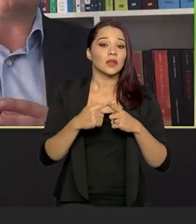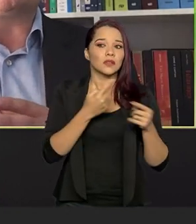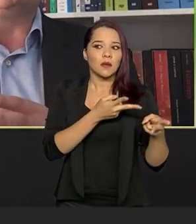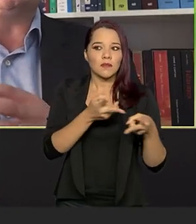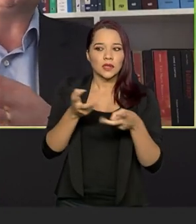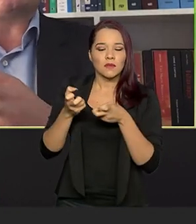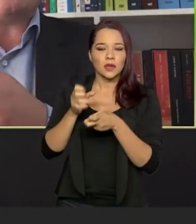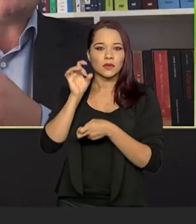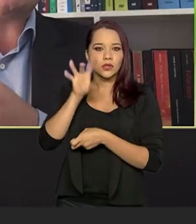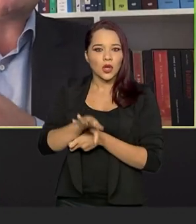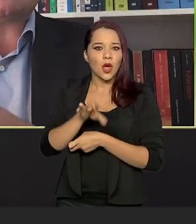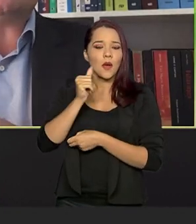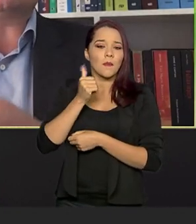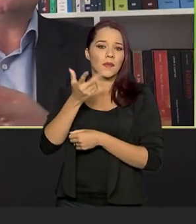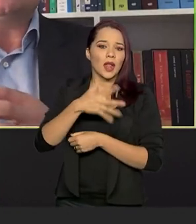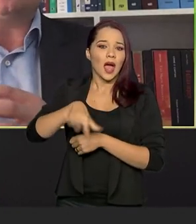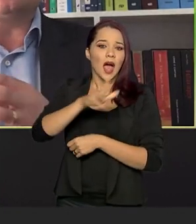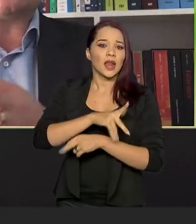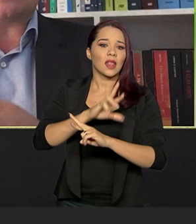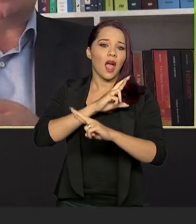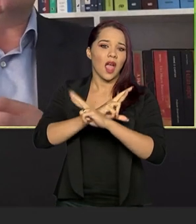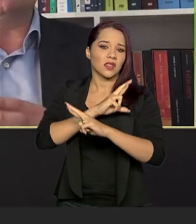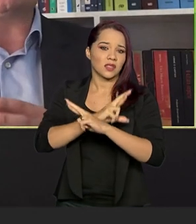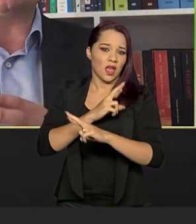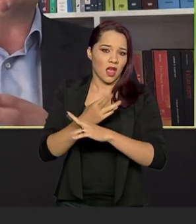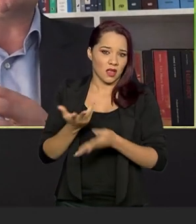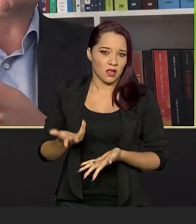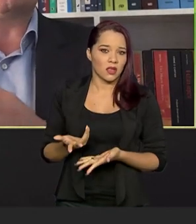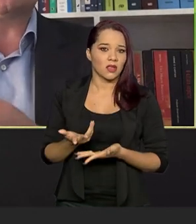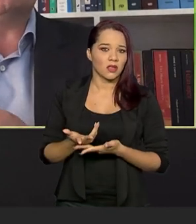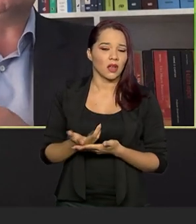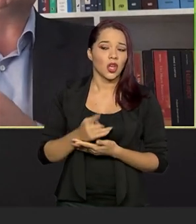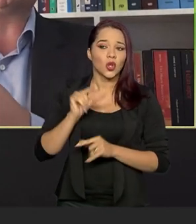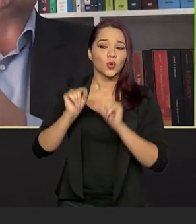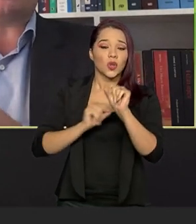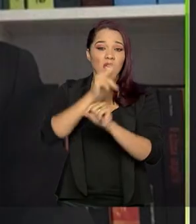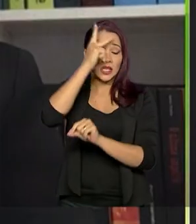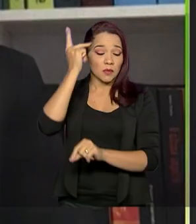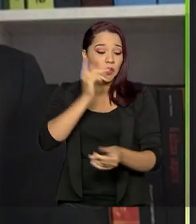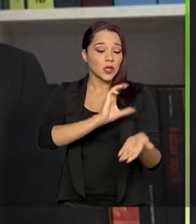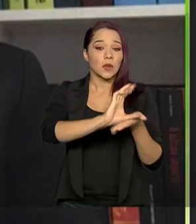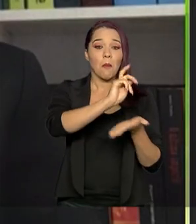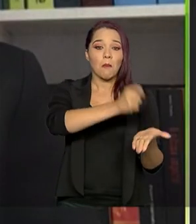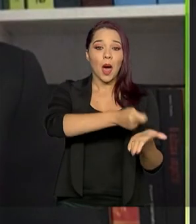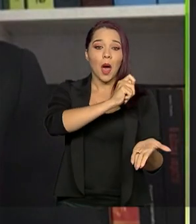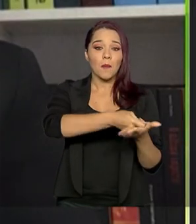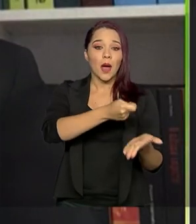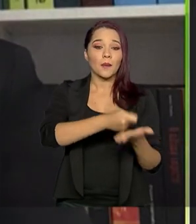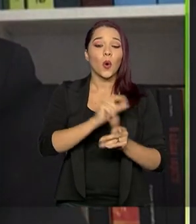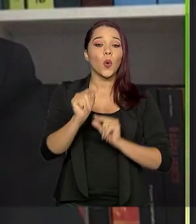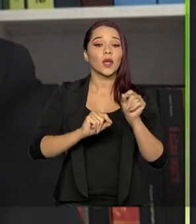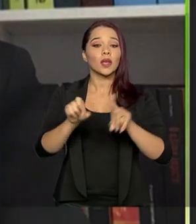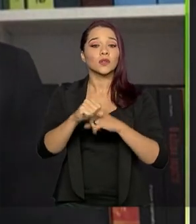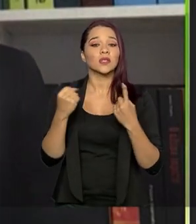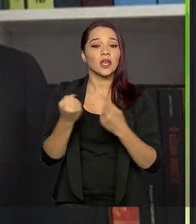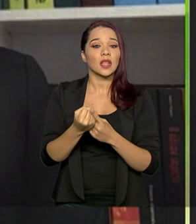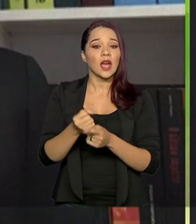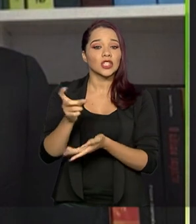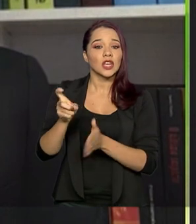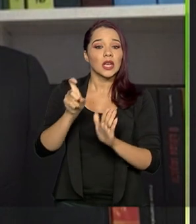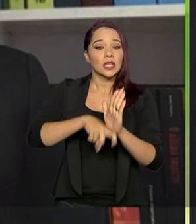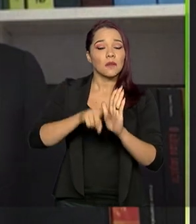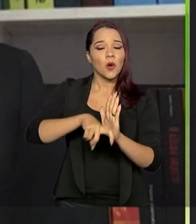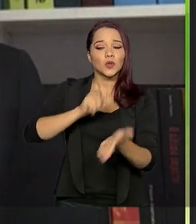olhando só pelo prisma da receita do Estado, ou seja, do que os contribuintes pagam, a sociedade paga de tributos